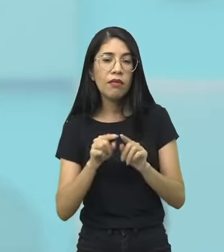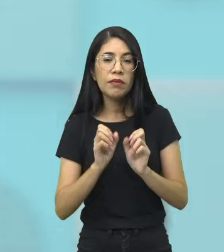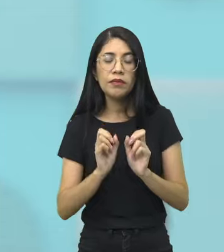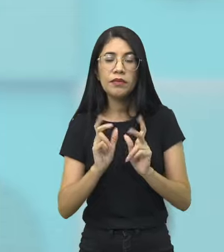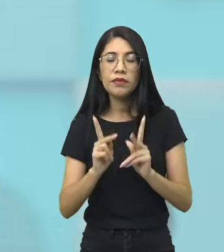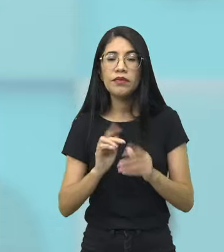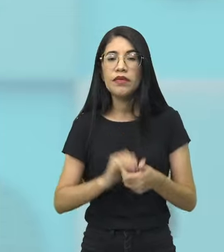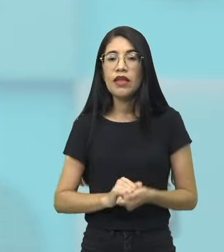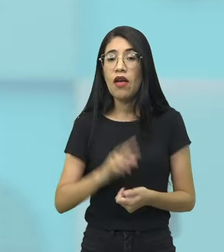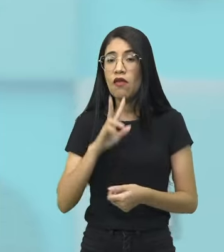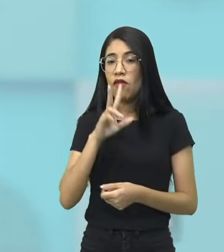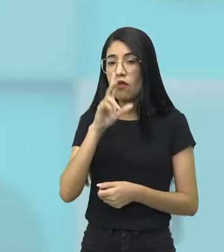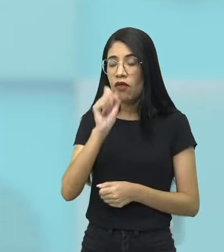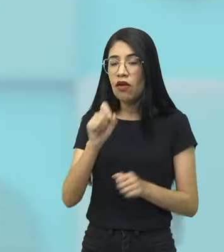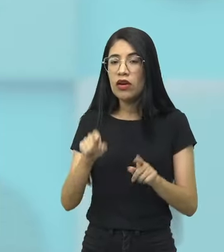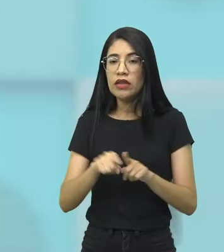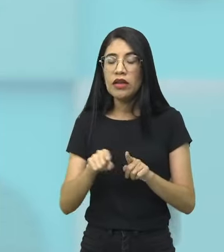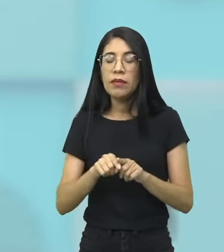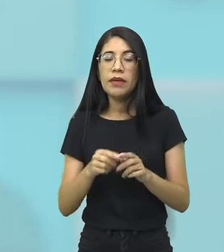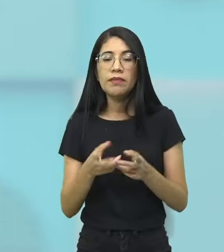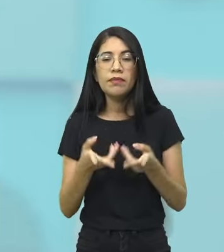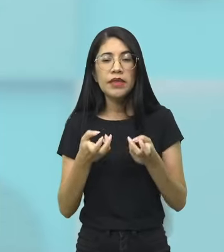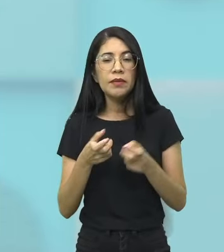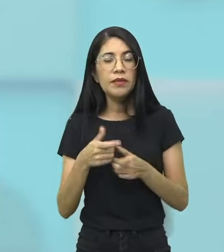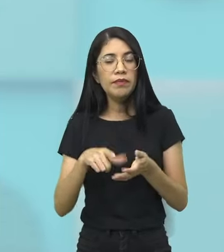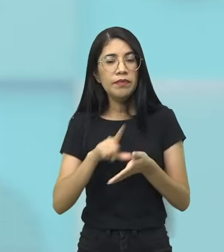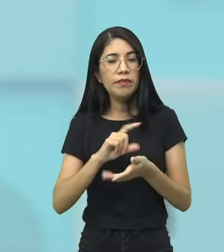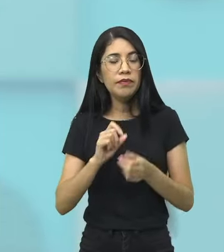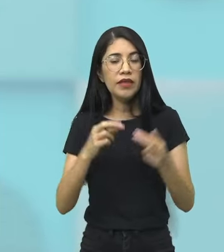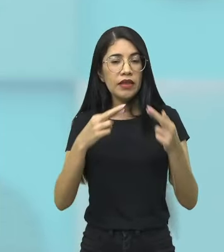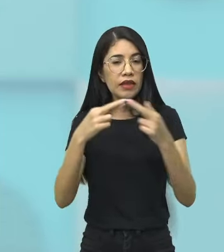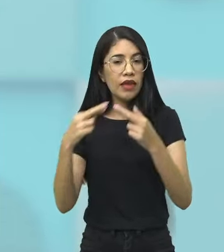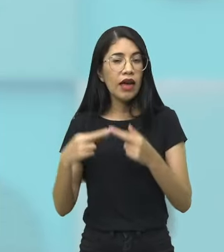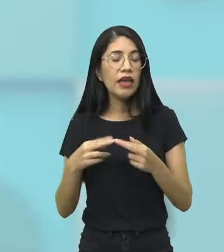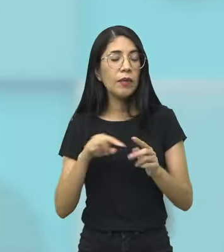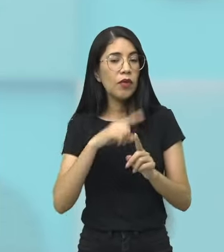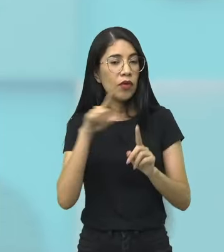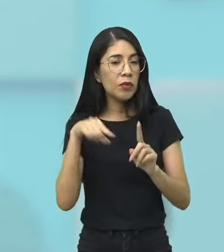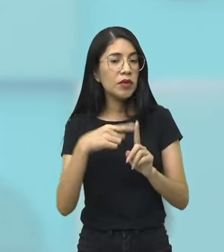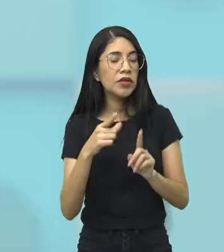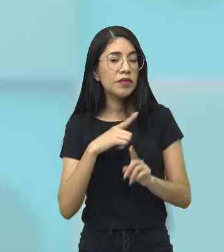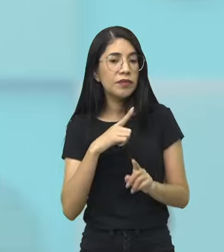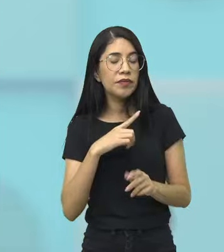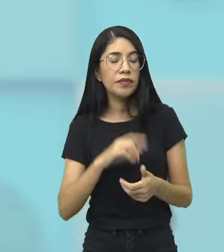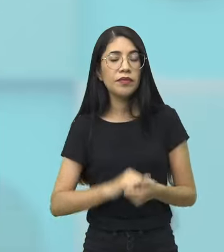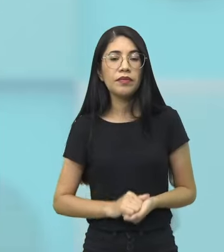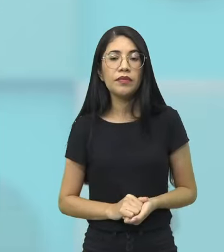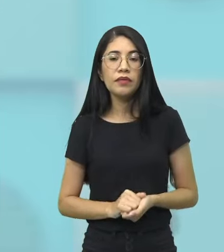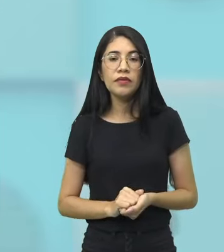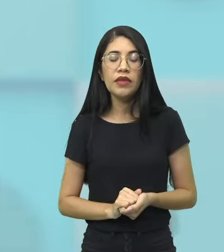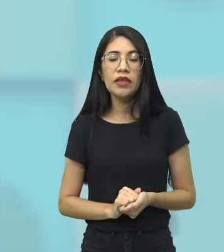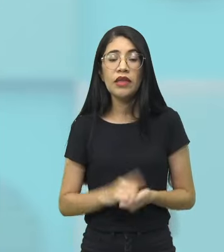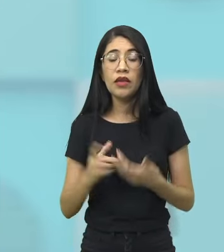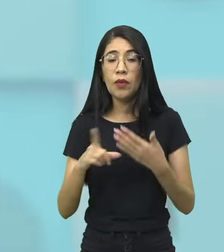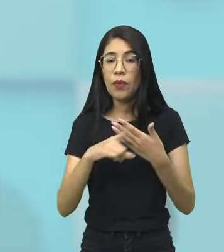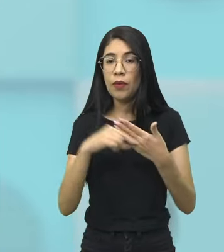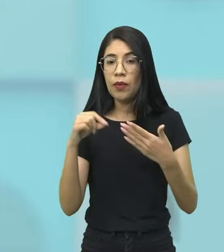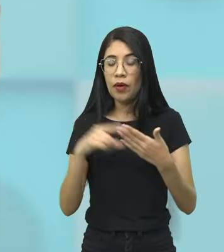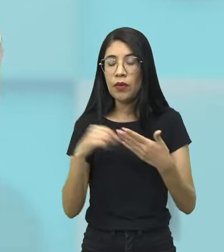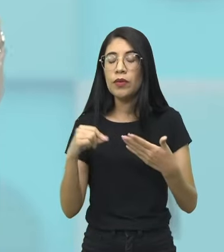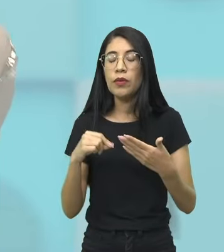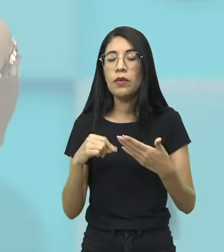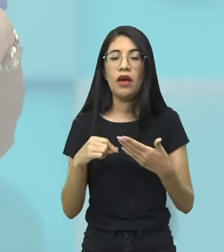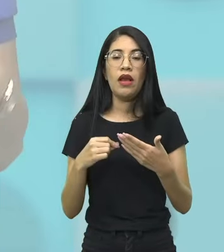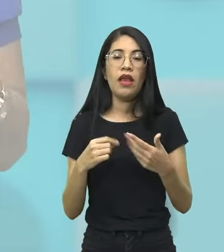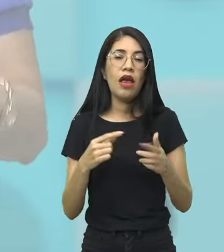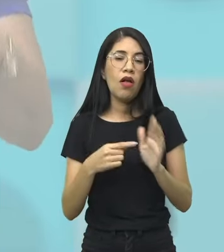Uma pegada forte, tanto que a gente, como a gente viu, né? Que a rima é intencional. Então, o escritor, ele